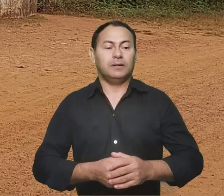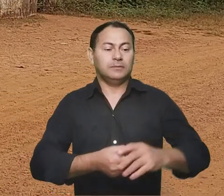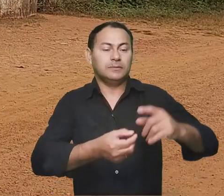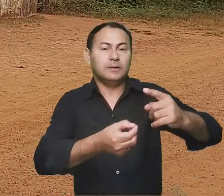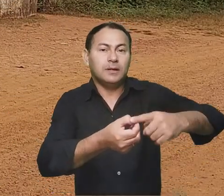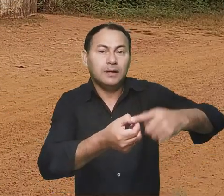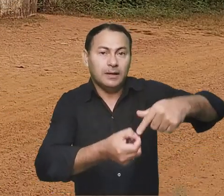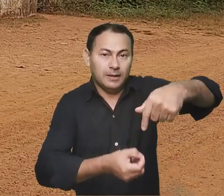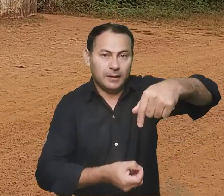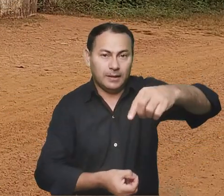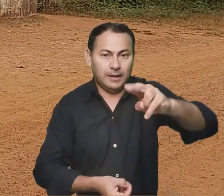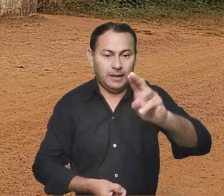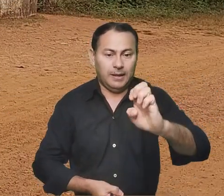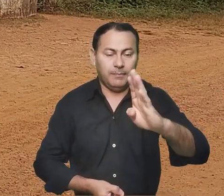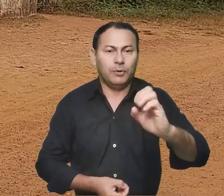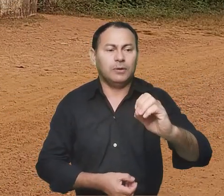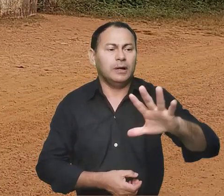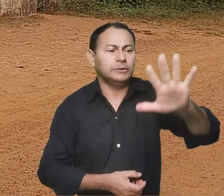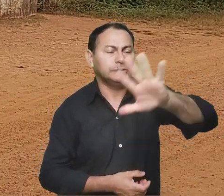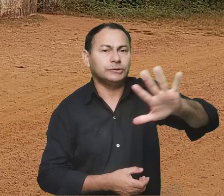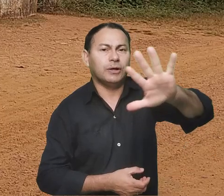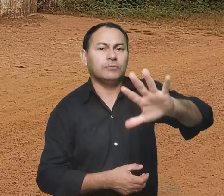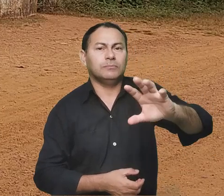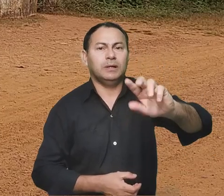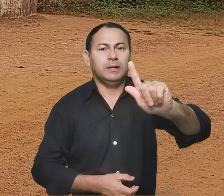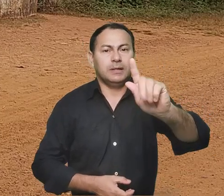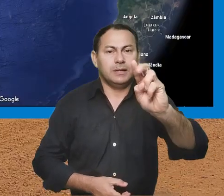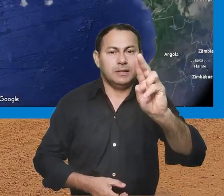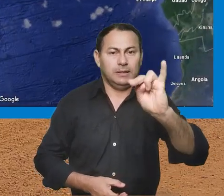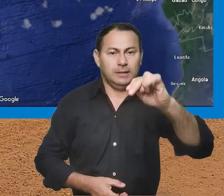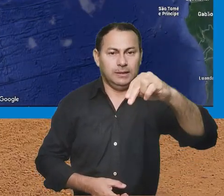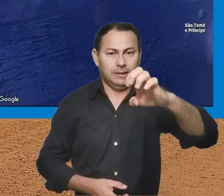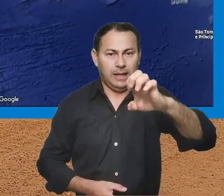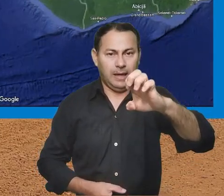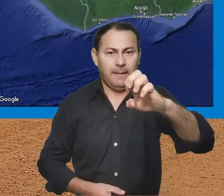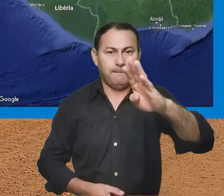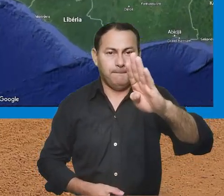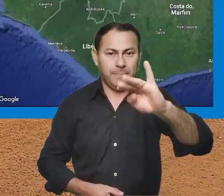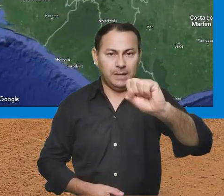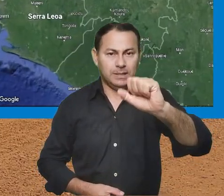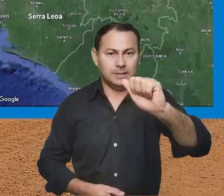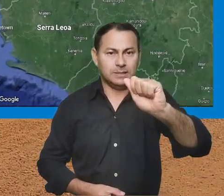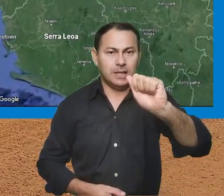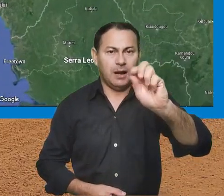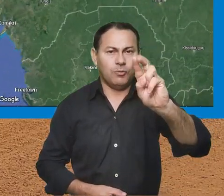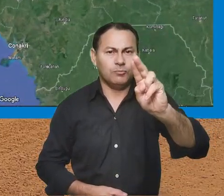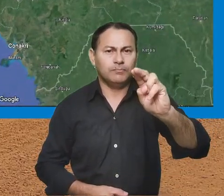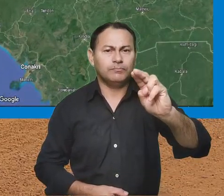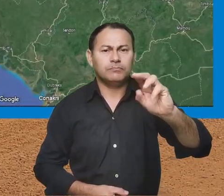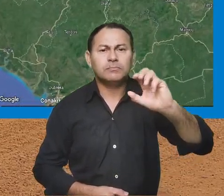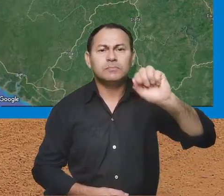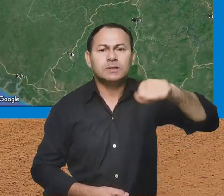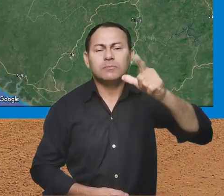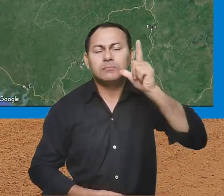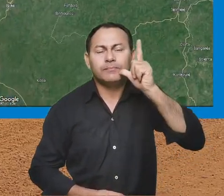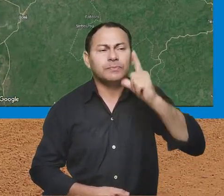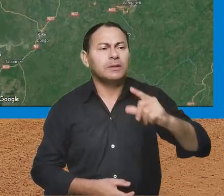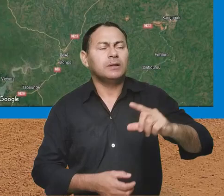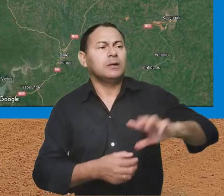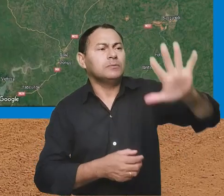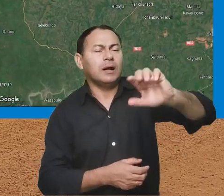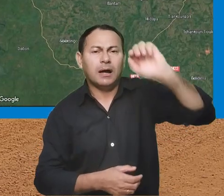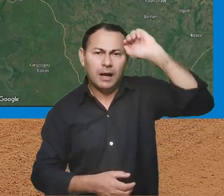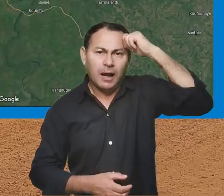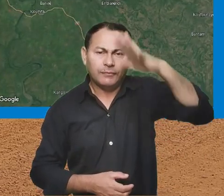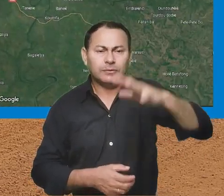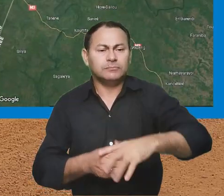Estamos em Quebo, região de Tombale, na Guiné-Bissau, na África. Aqui, nessa pequena cidade de aproximadamente